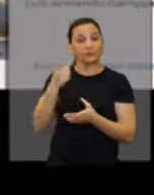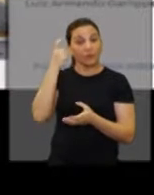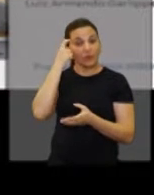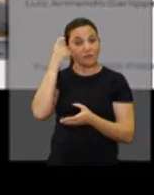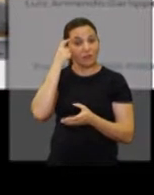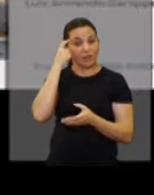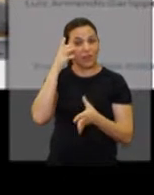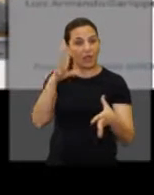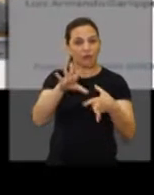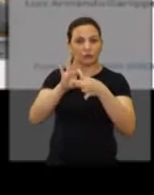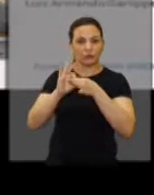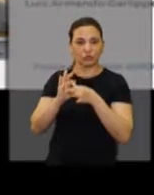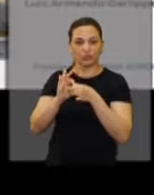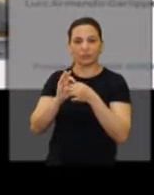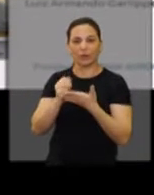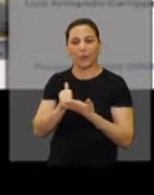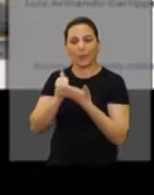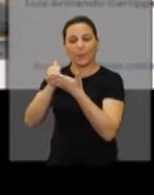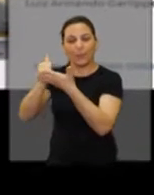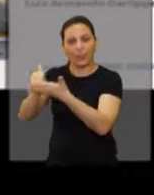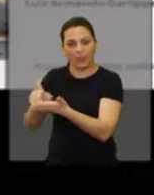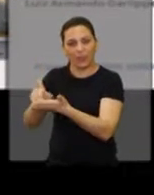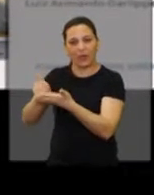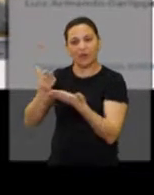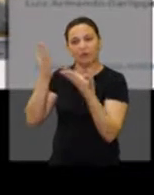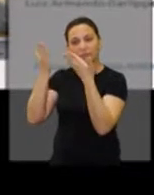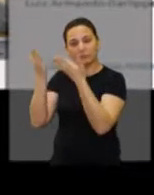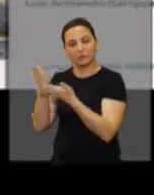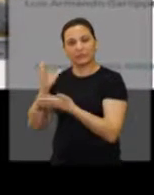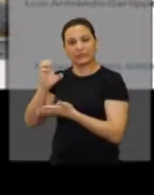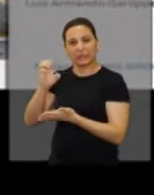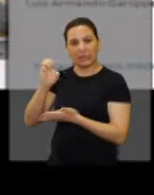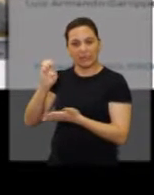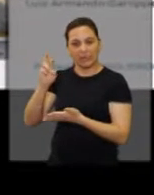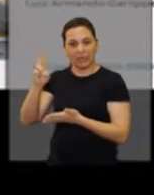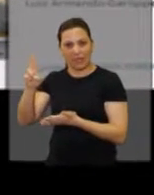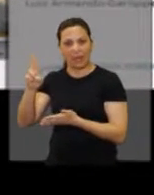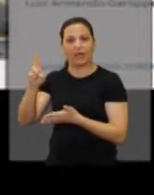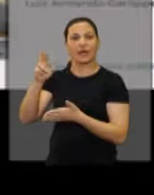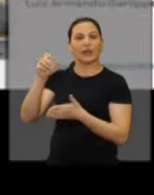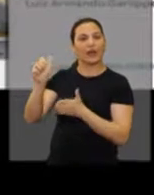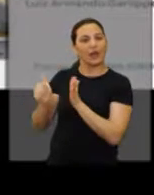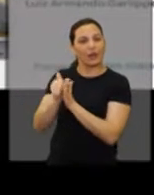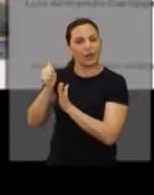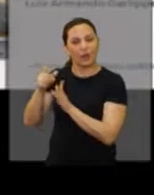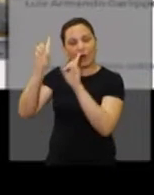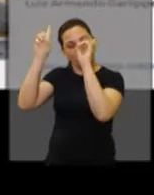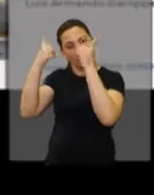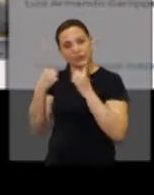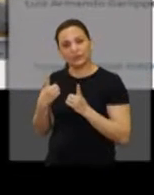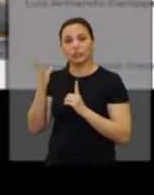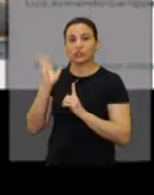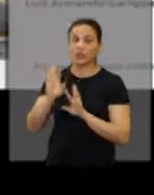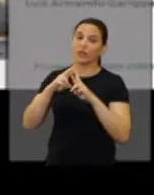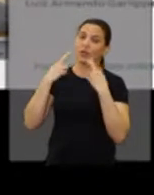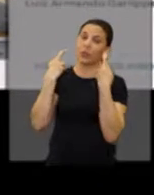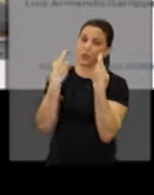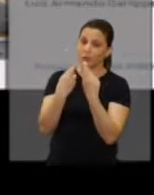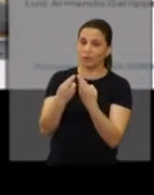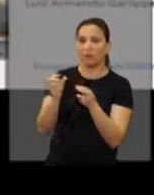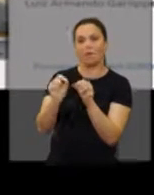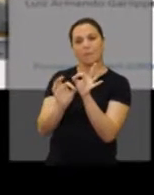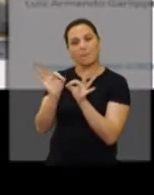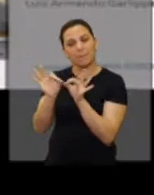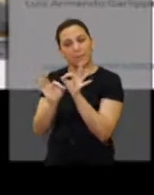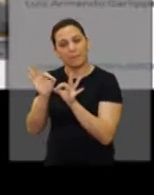A ideia é se associar e servir de suporte para o Centro de Reabilitação de Araraquara. Estivemos, inclusive,